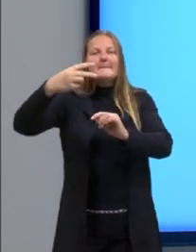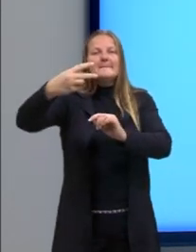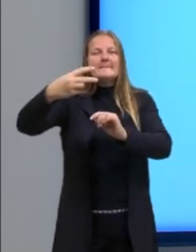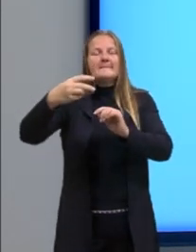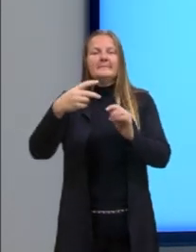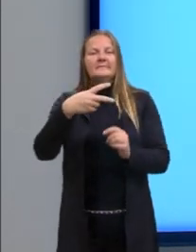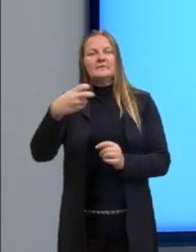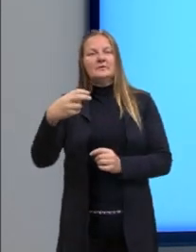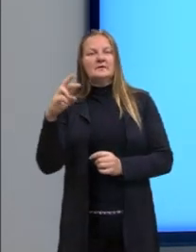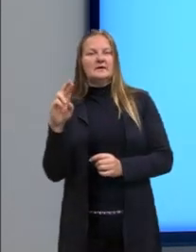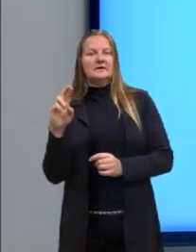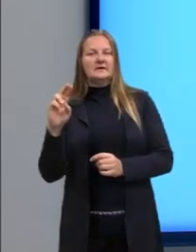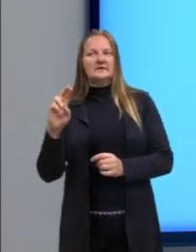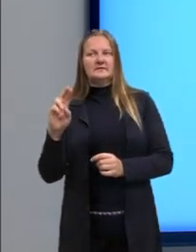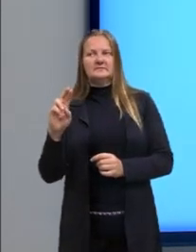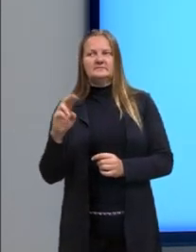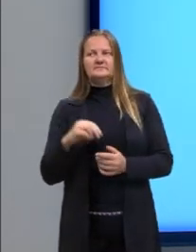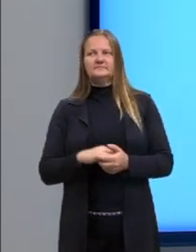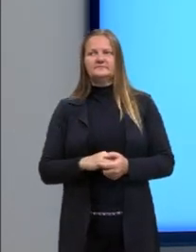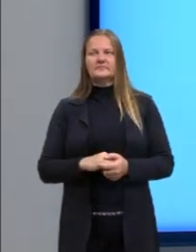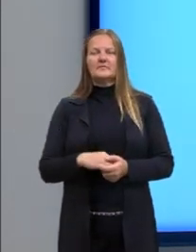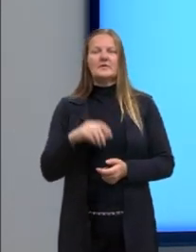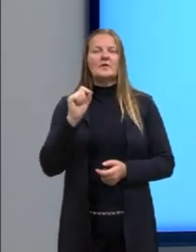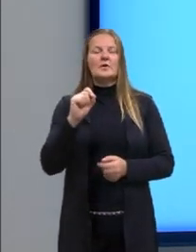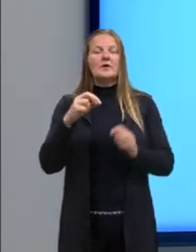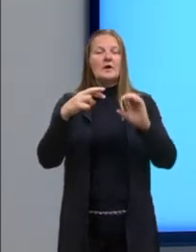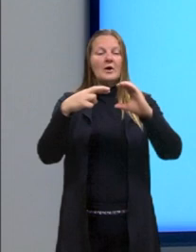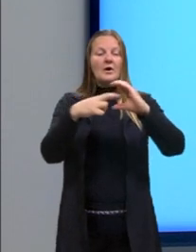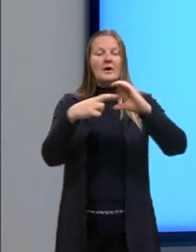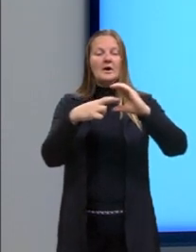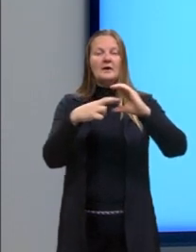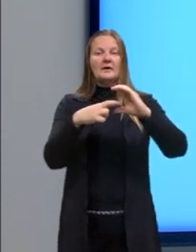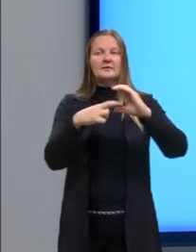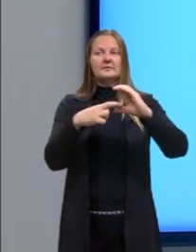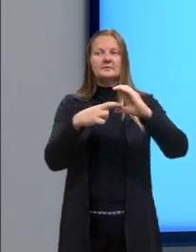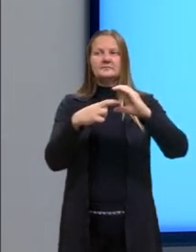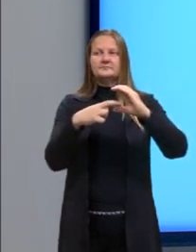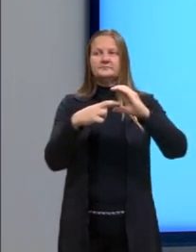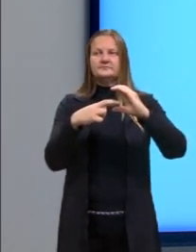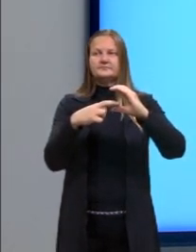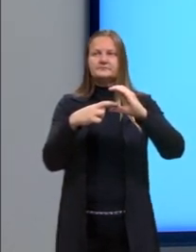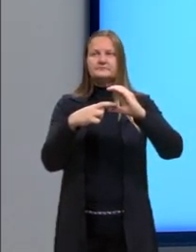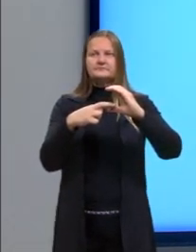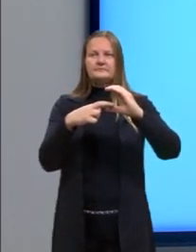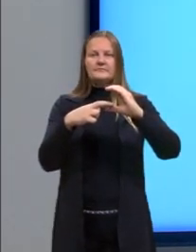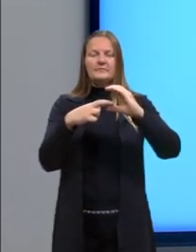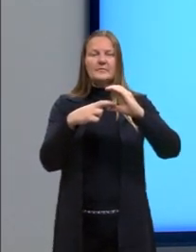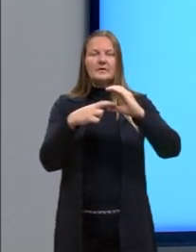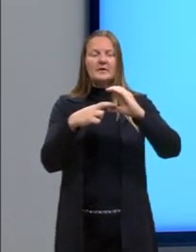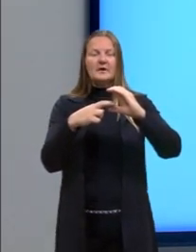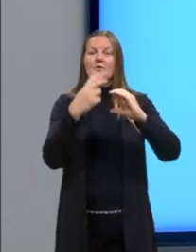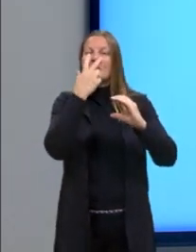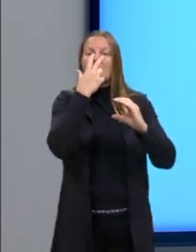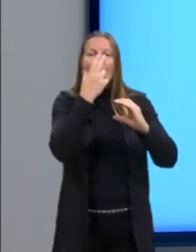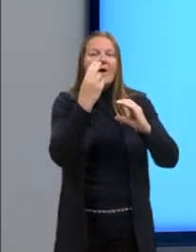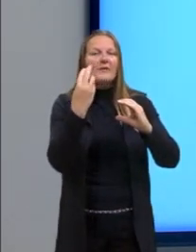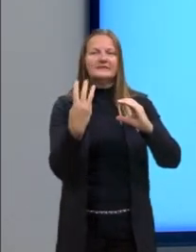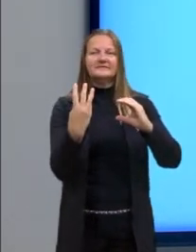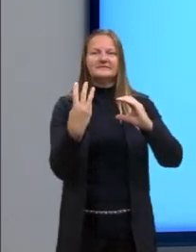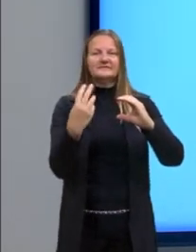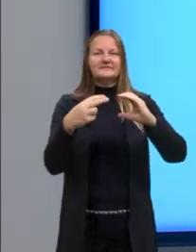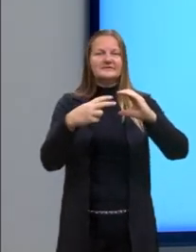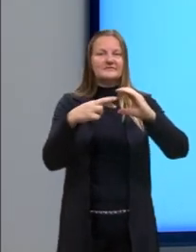e agora nós vamos substituir a informação do raio. Por quê? Aqui, nós tínhamos que o raio é igual a 3.